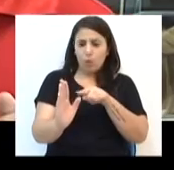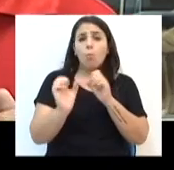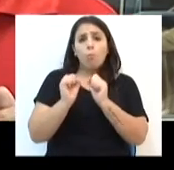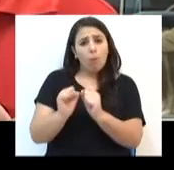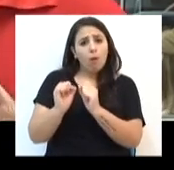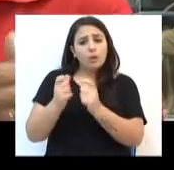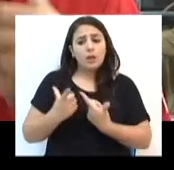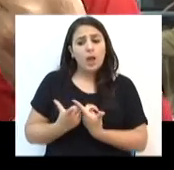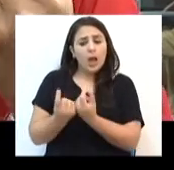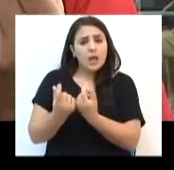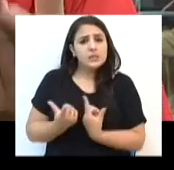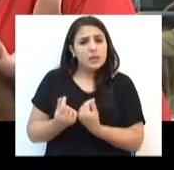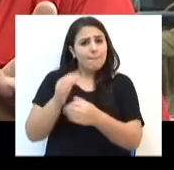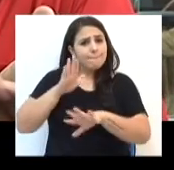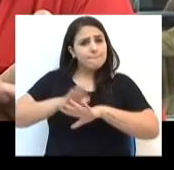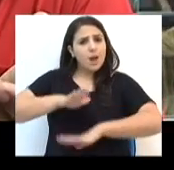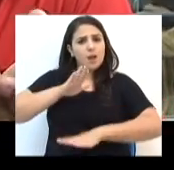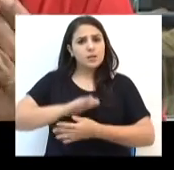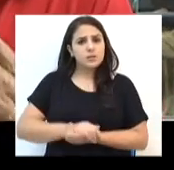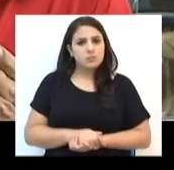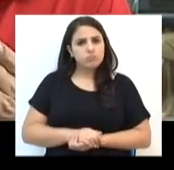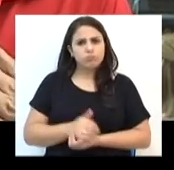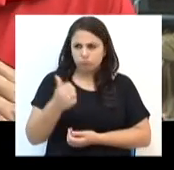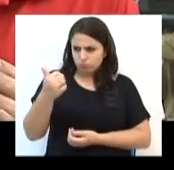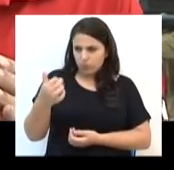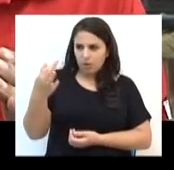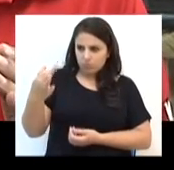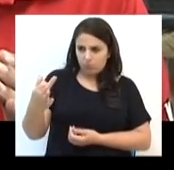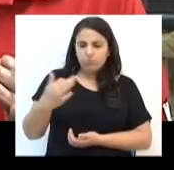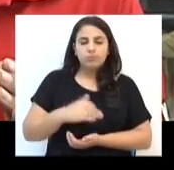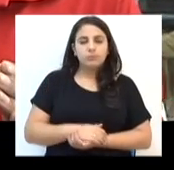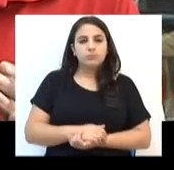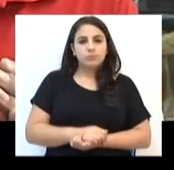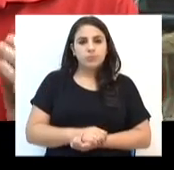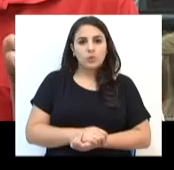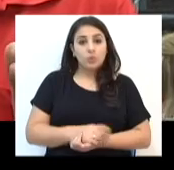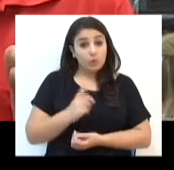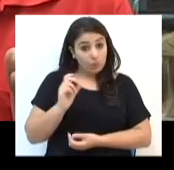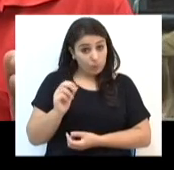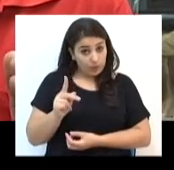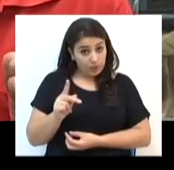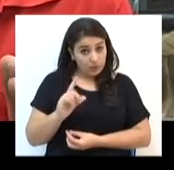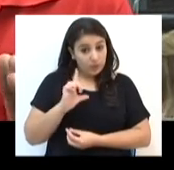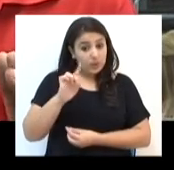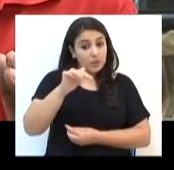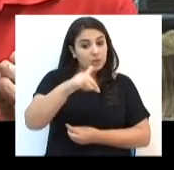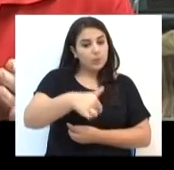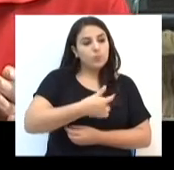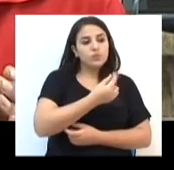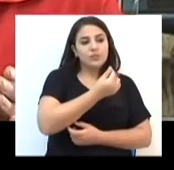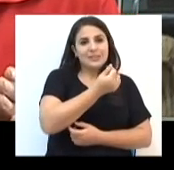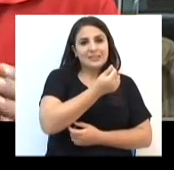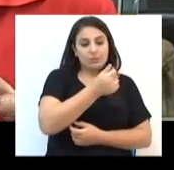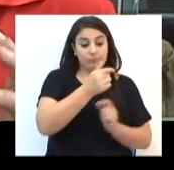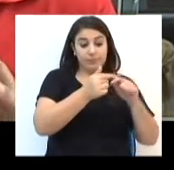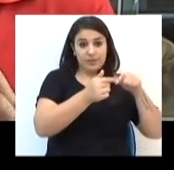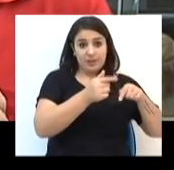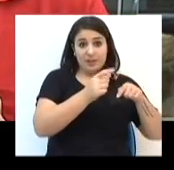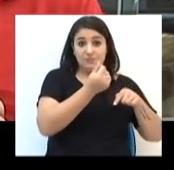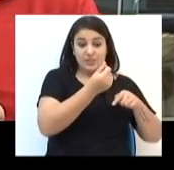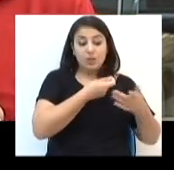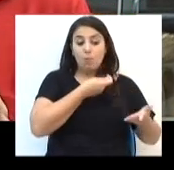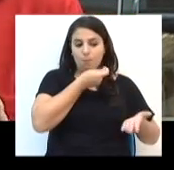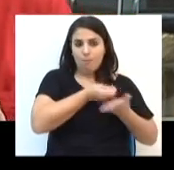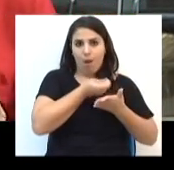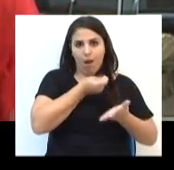pode gastar mais do que tu vinha gastando, certo? Então, vem o financeiro depois. O financeiro é que paga isso. O que o